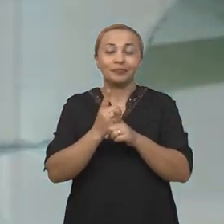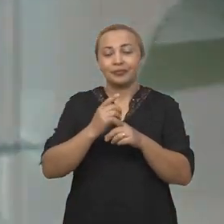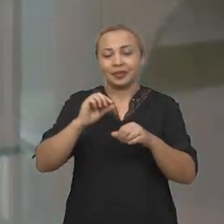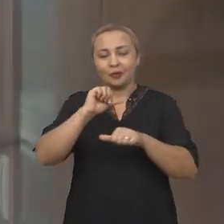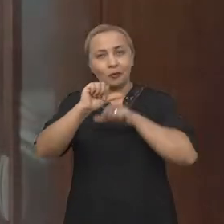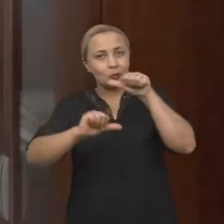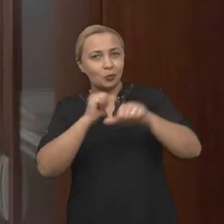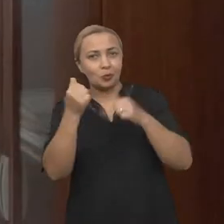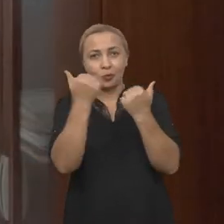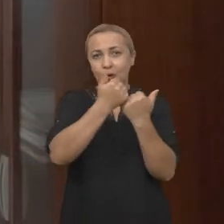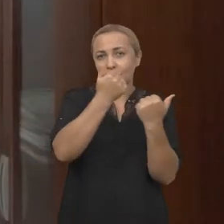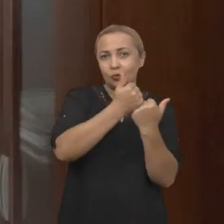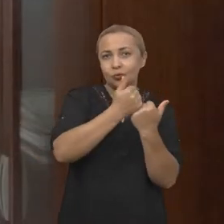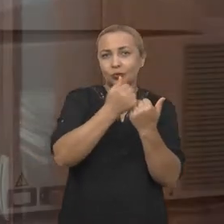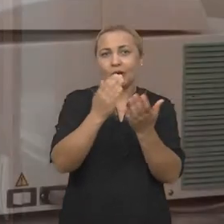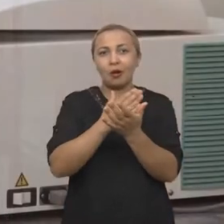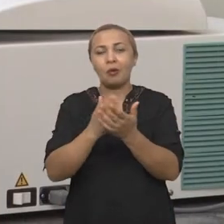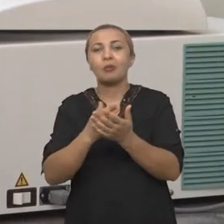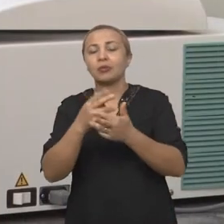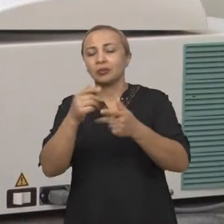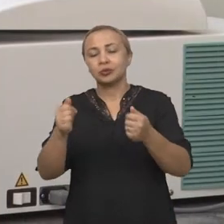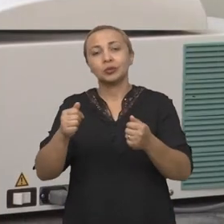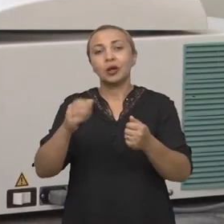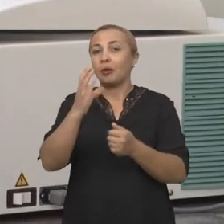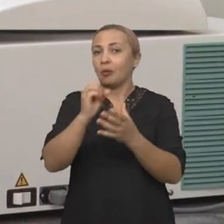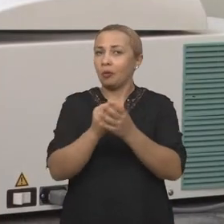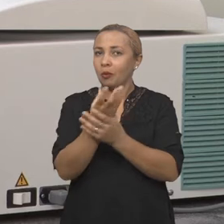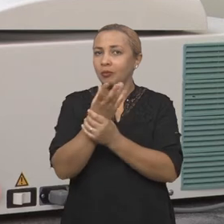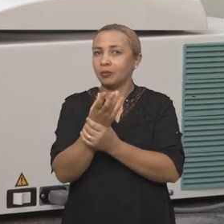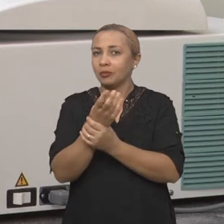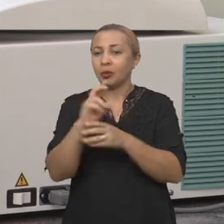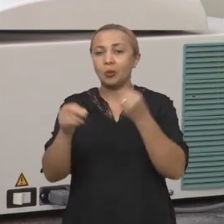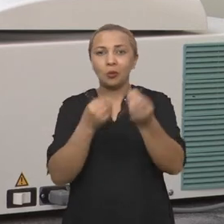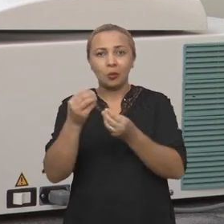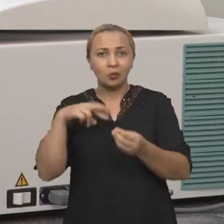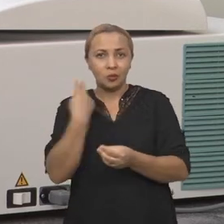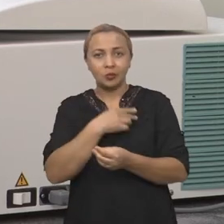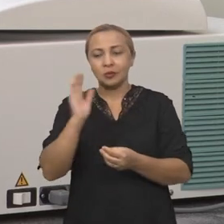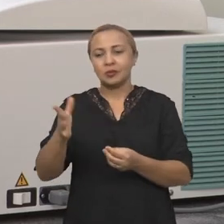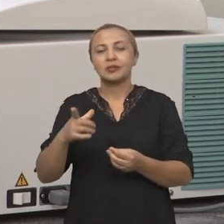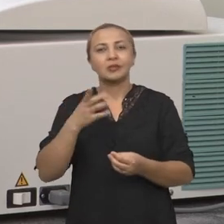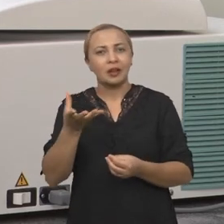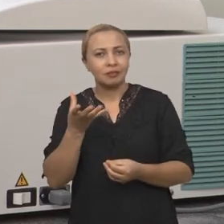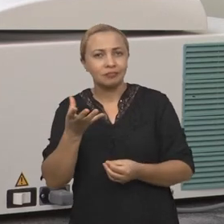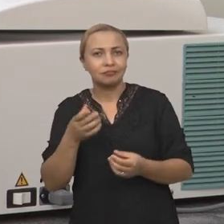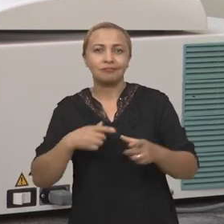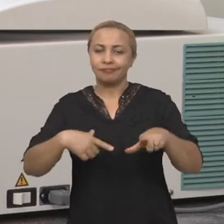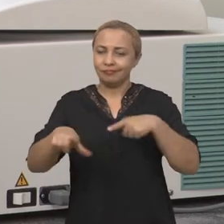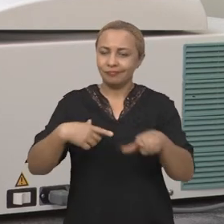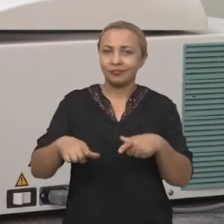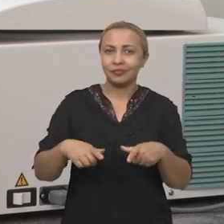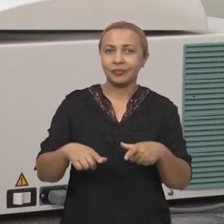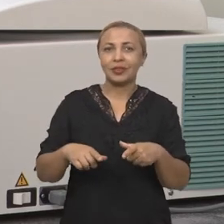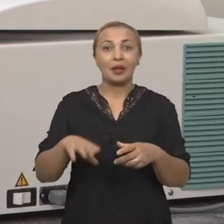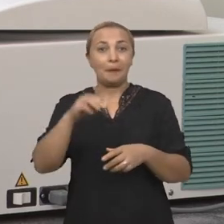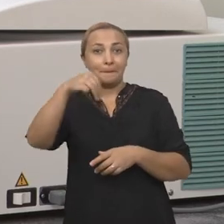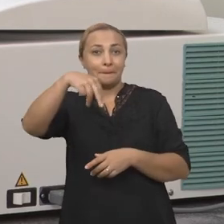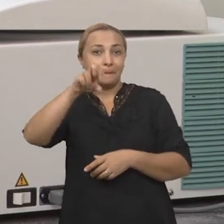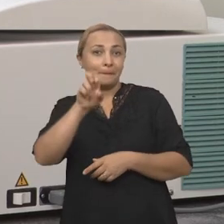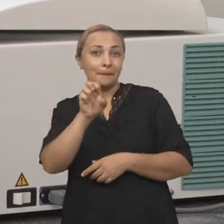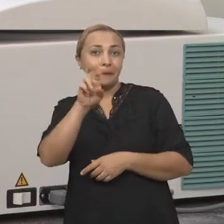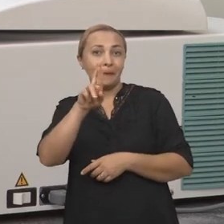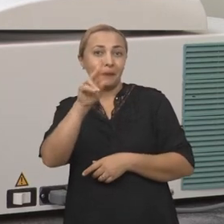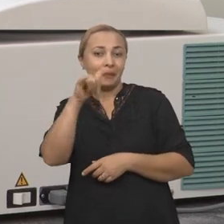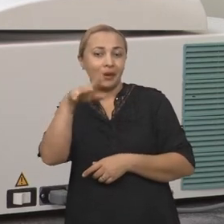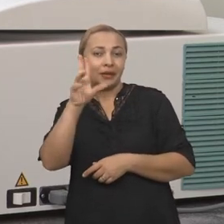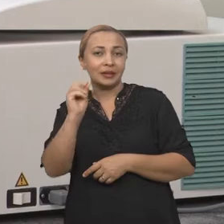ingredientes pelos cogumelos. No caso da gente, como a gente já tem o hábito de trabalhar com eringues, que são cogumelos que a gente já